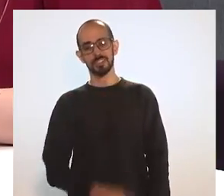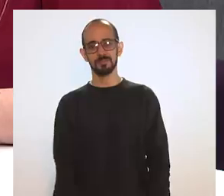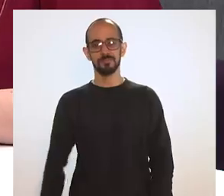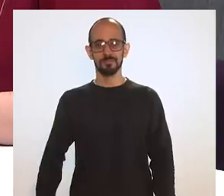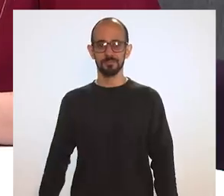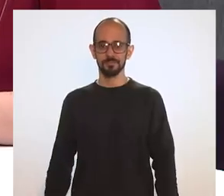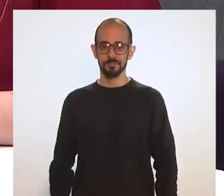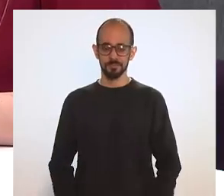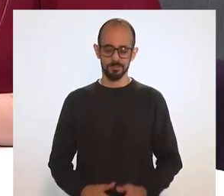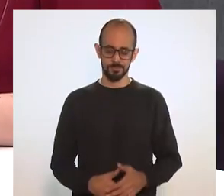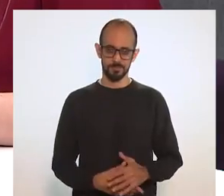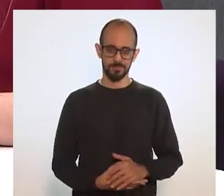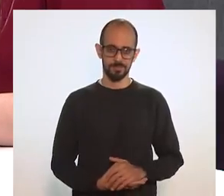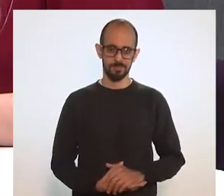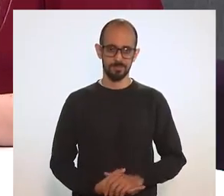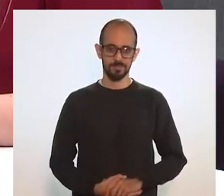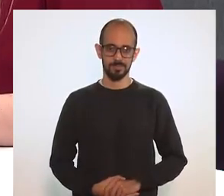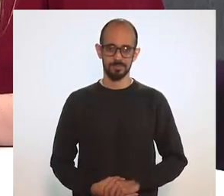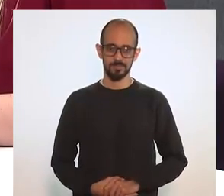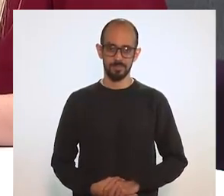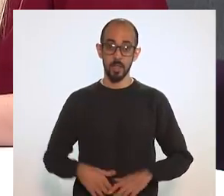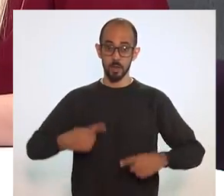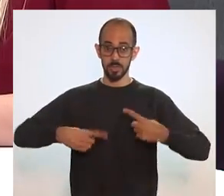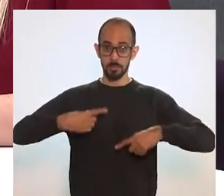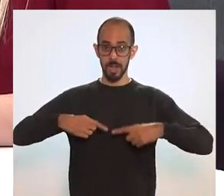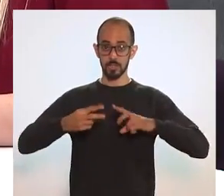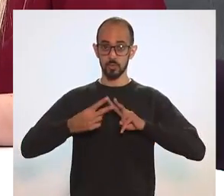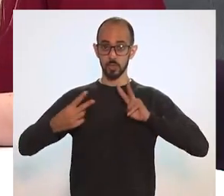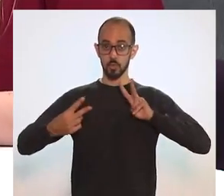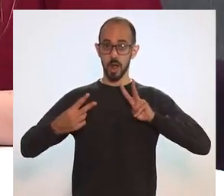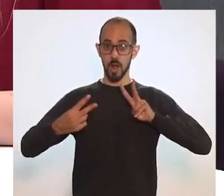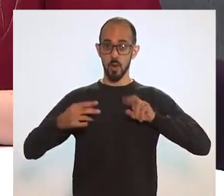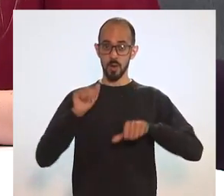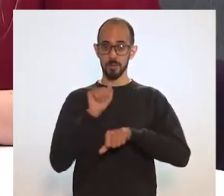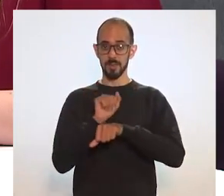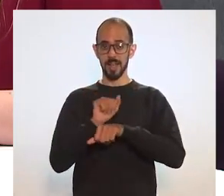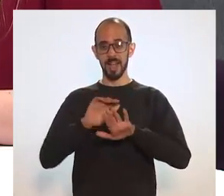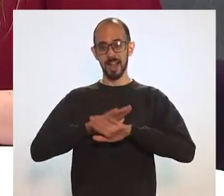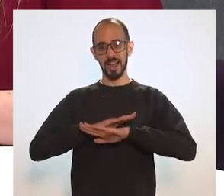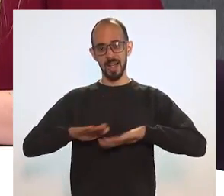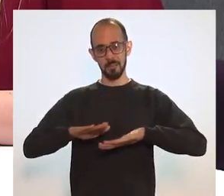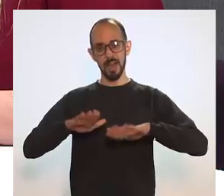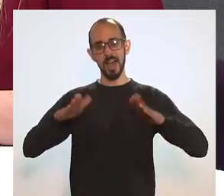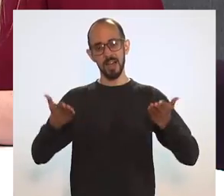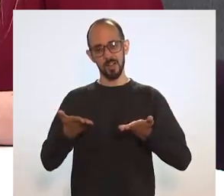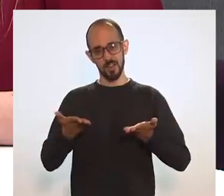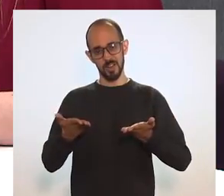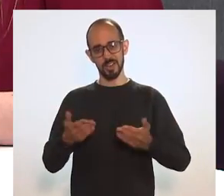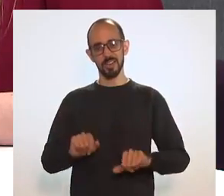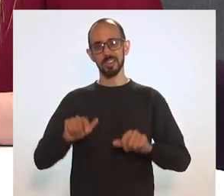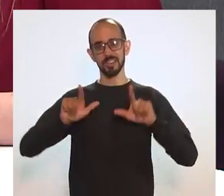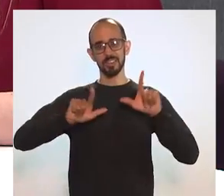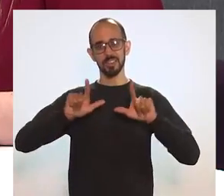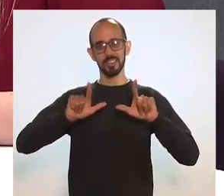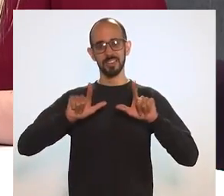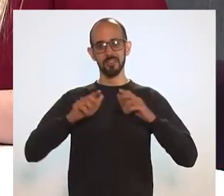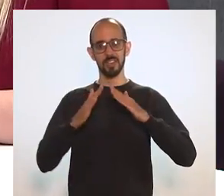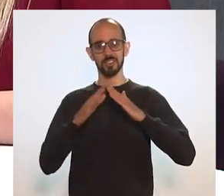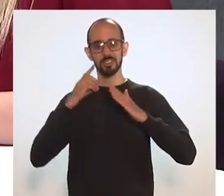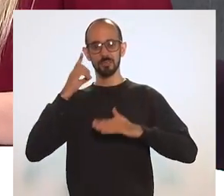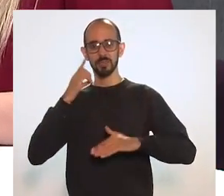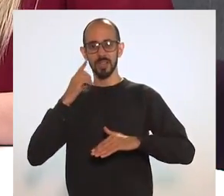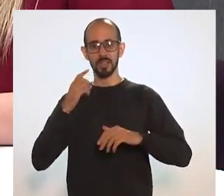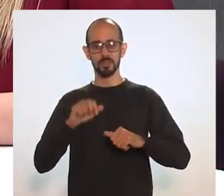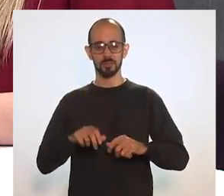www.alerj.rj.gov.br. O debate virtual fica por aqui. Até a próxima.